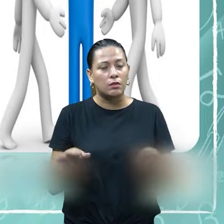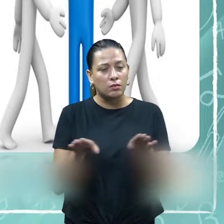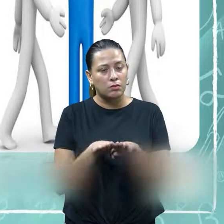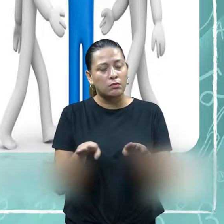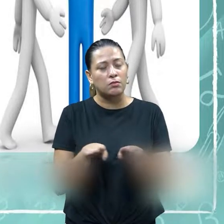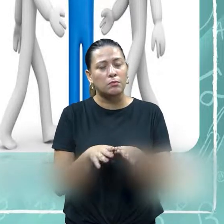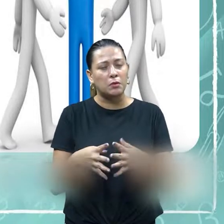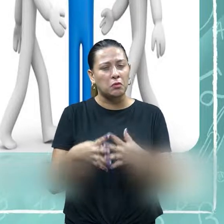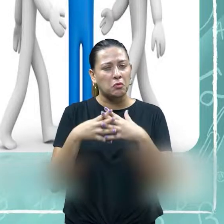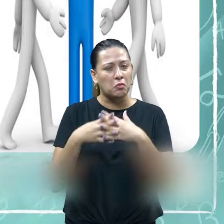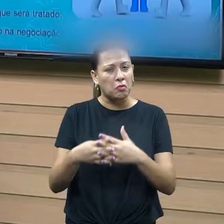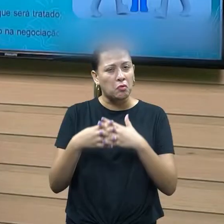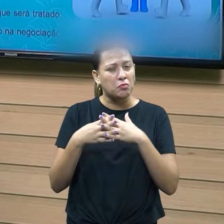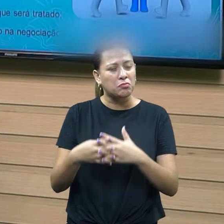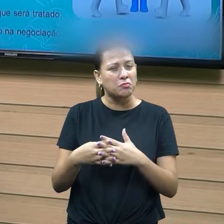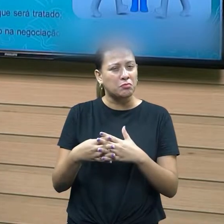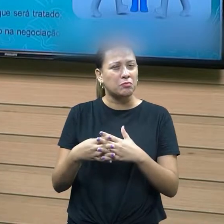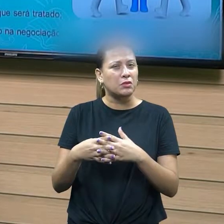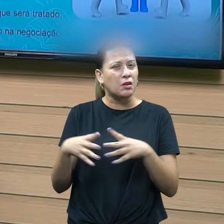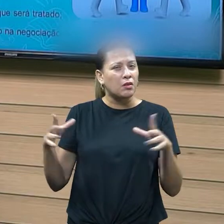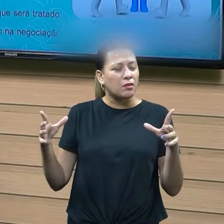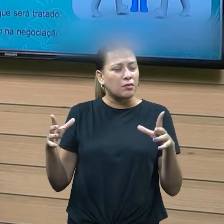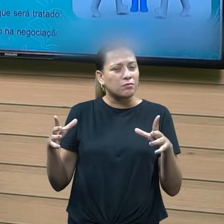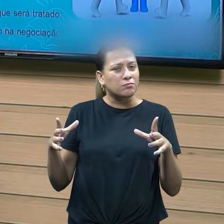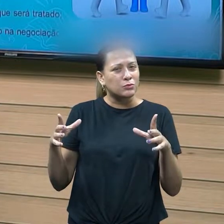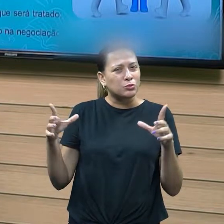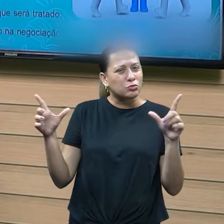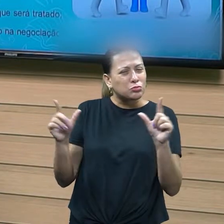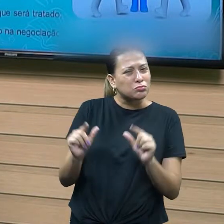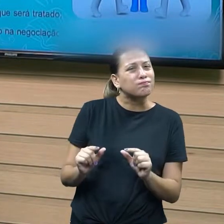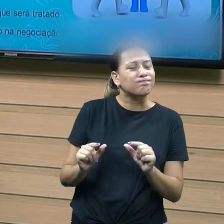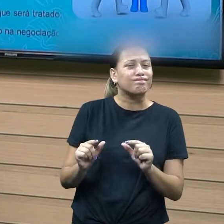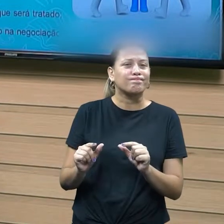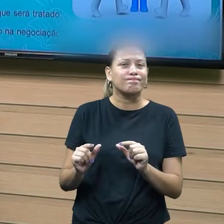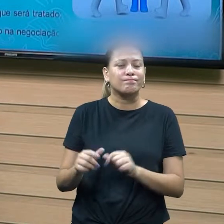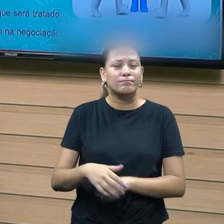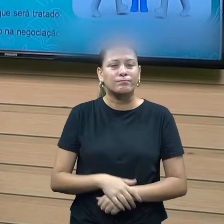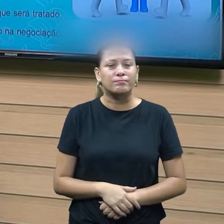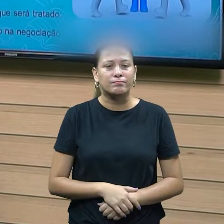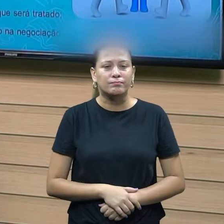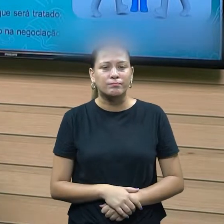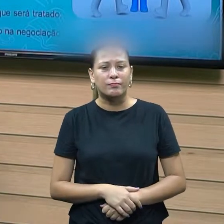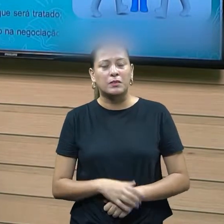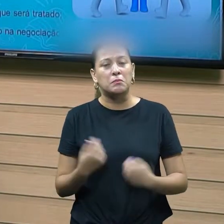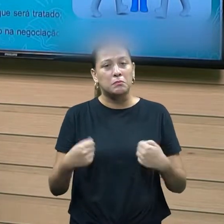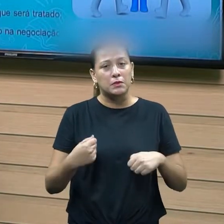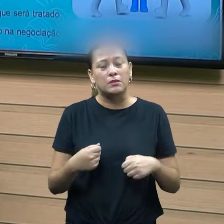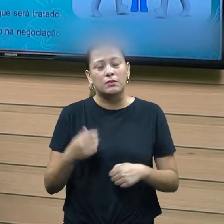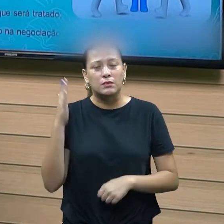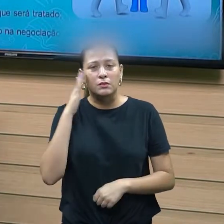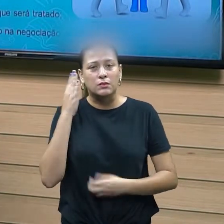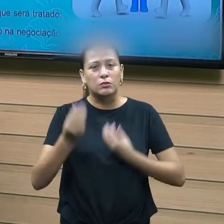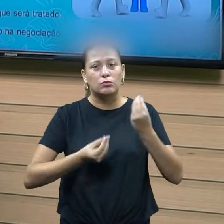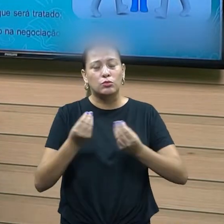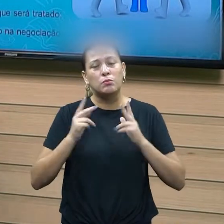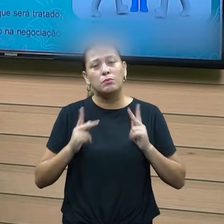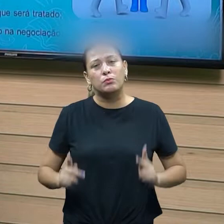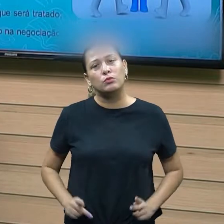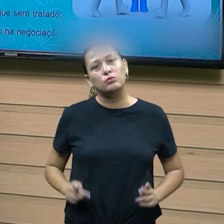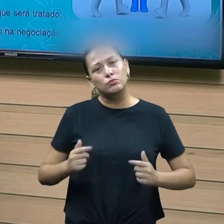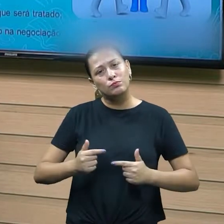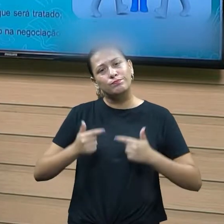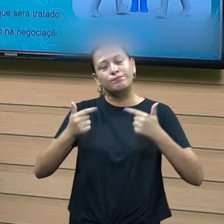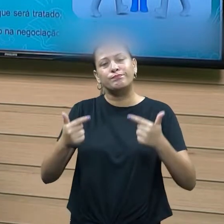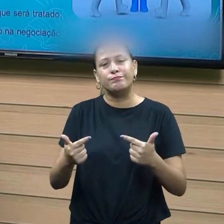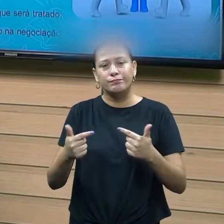divergências, né. Então, posso dizer que não acabe, mas eu tenho que saber, né, como me posicionar para que cada